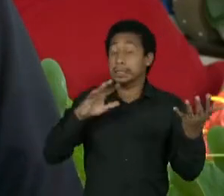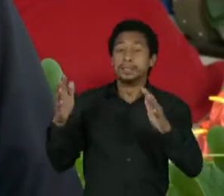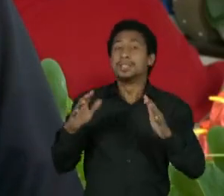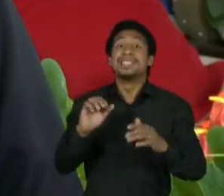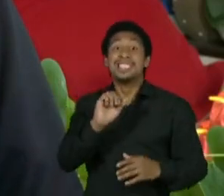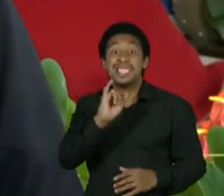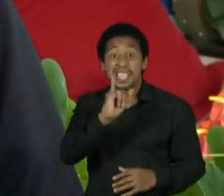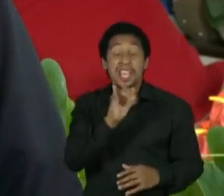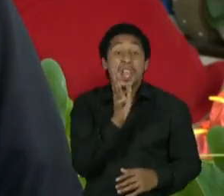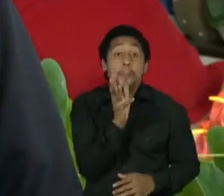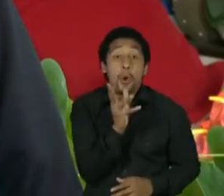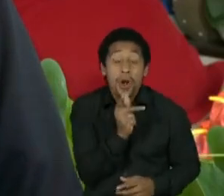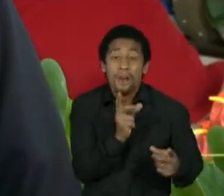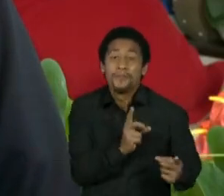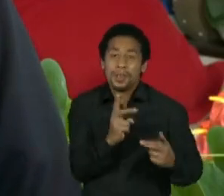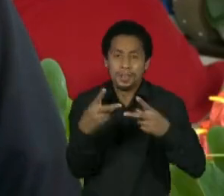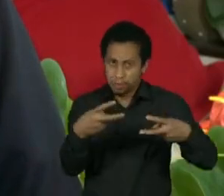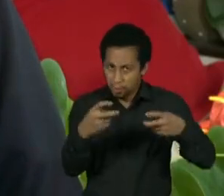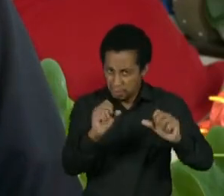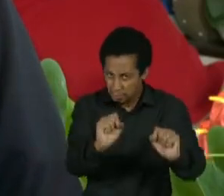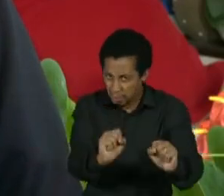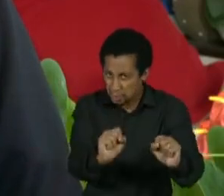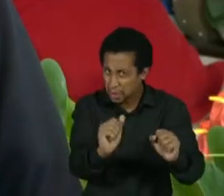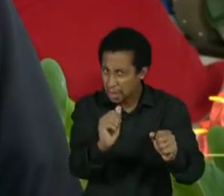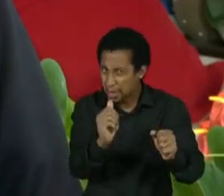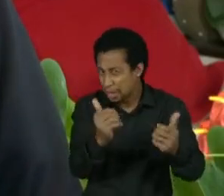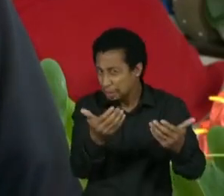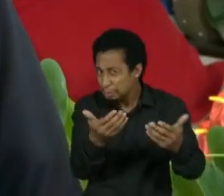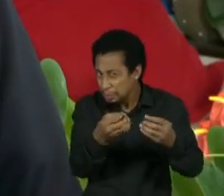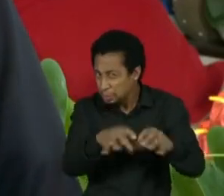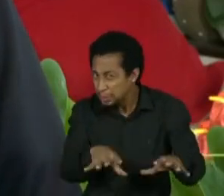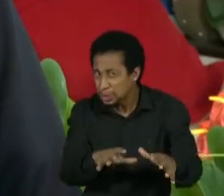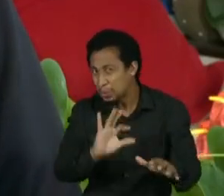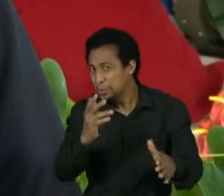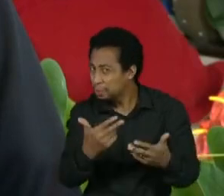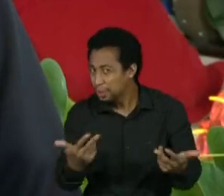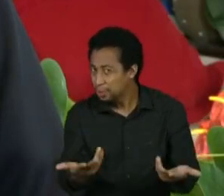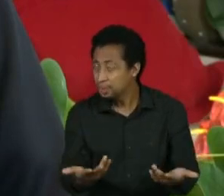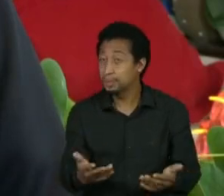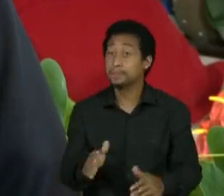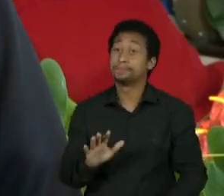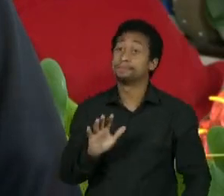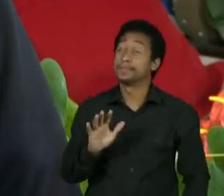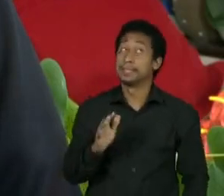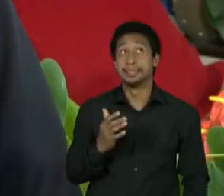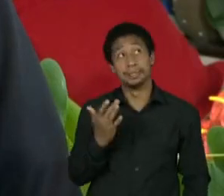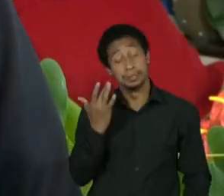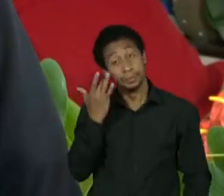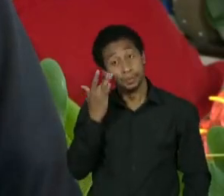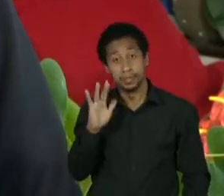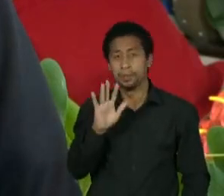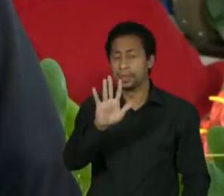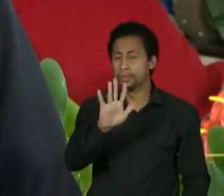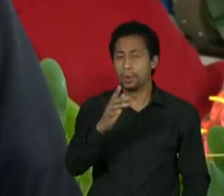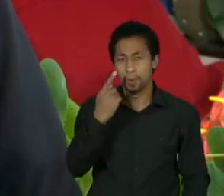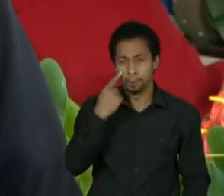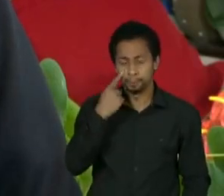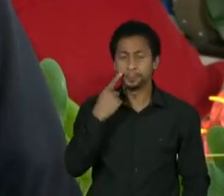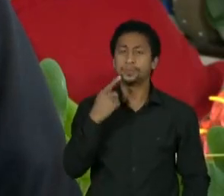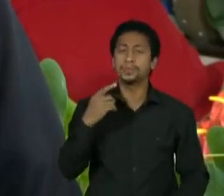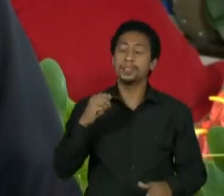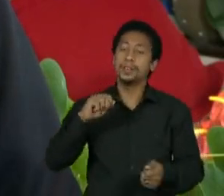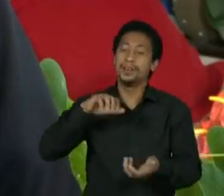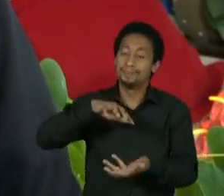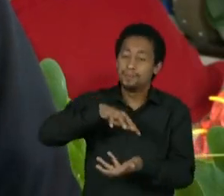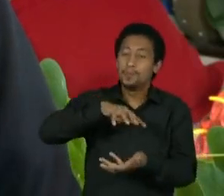Acho que daqui a quatro anos ainda é o timing de vender, porque a transição energética não é algo